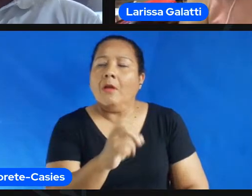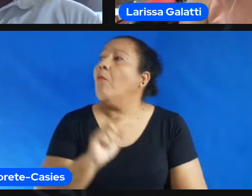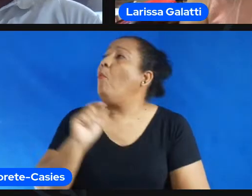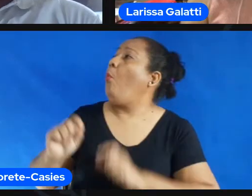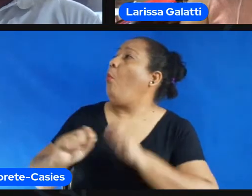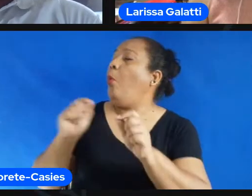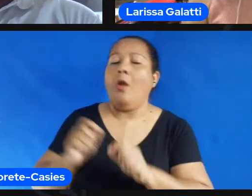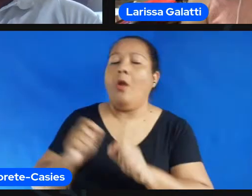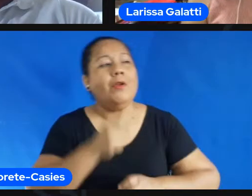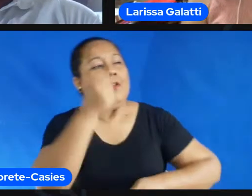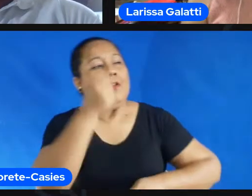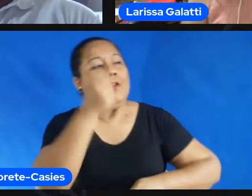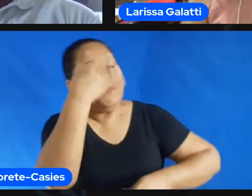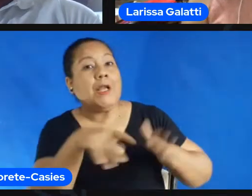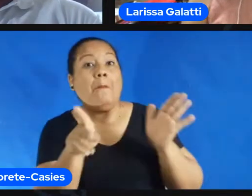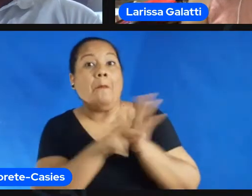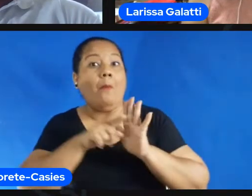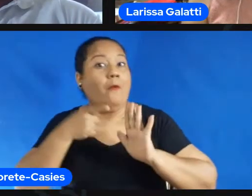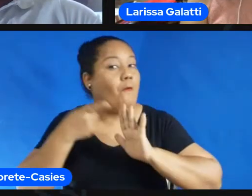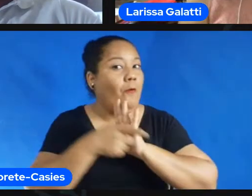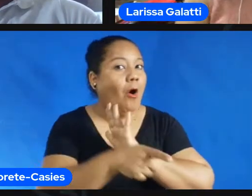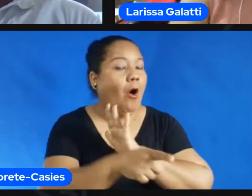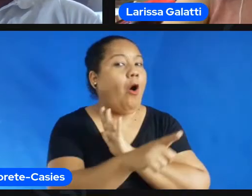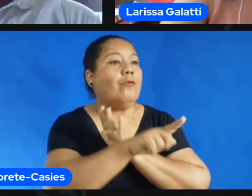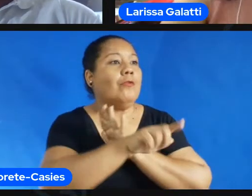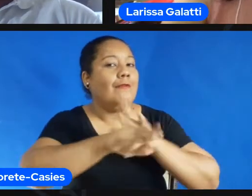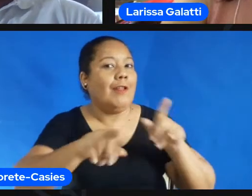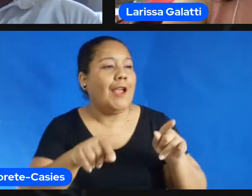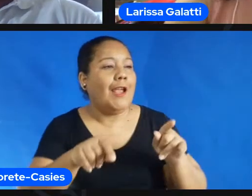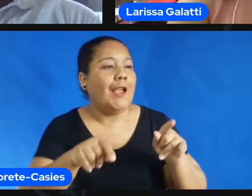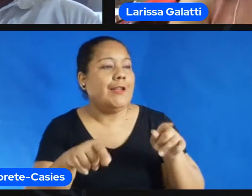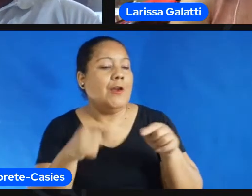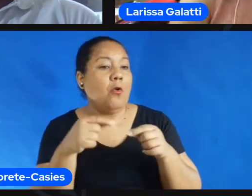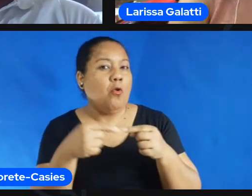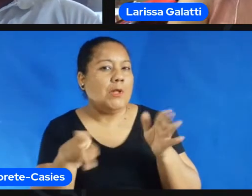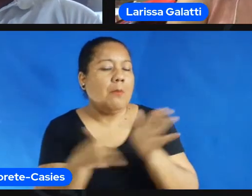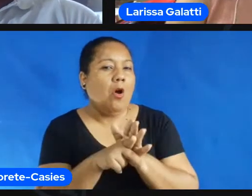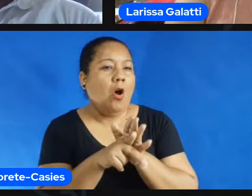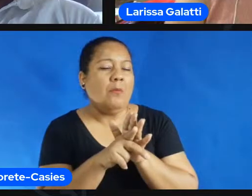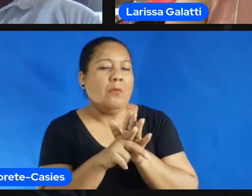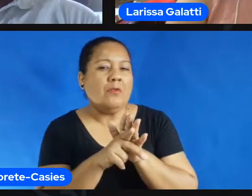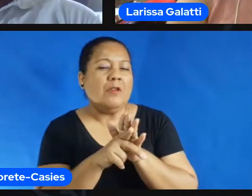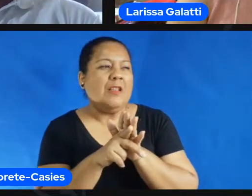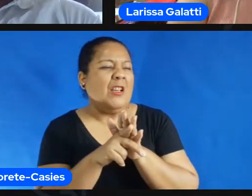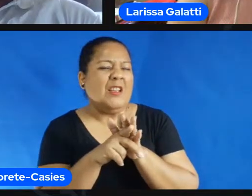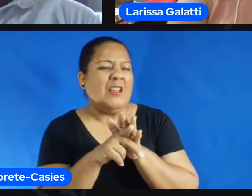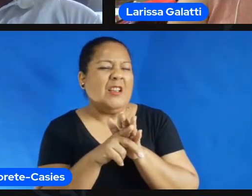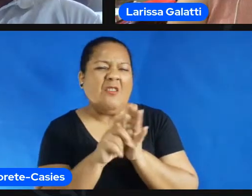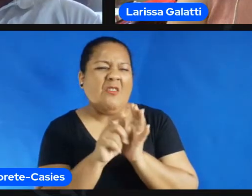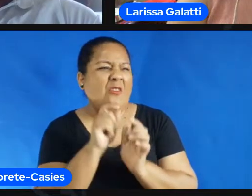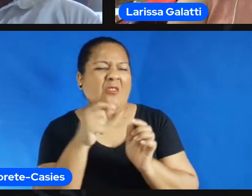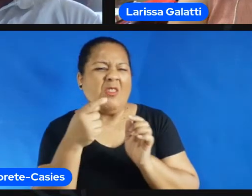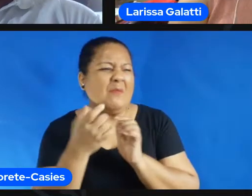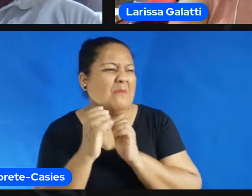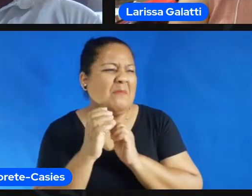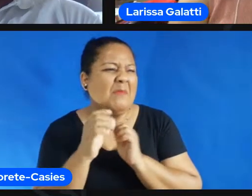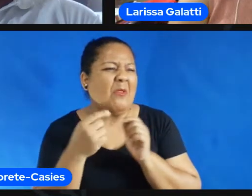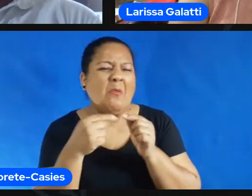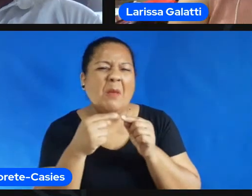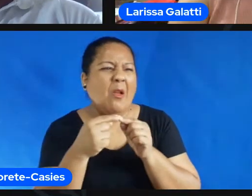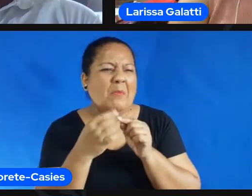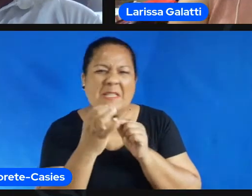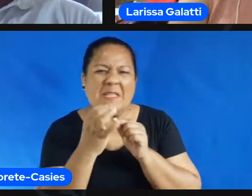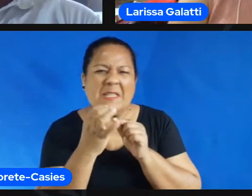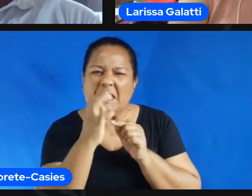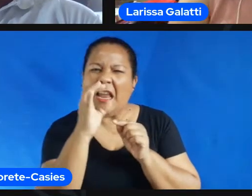até que ponto a gente consegue se comunicar com muitos públicos e aí vem a excelente não sei se uma pergunta ou uma reflexão do Ederson né